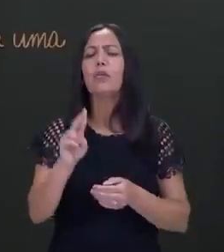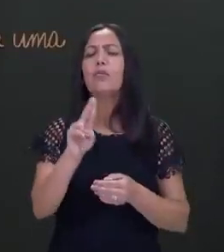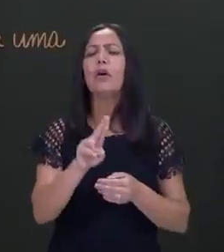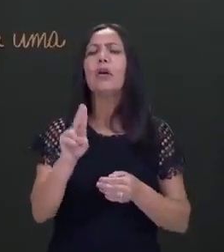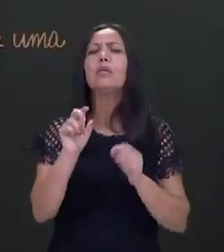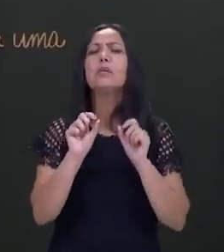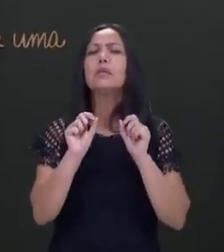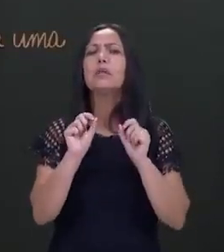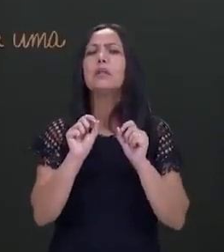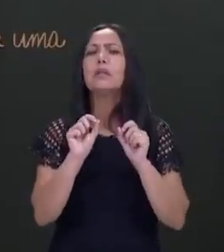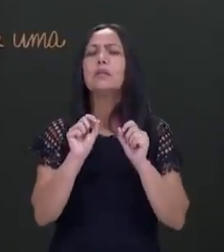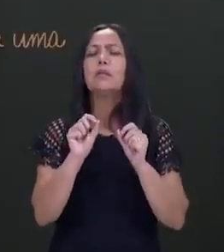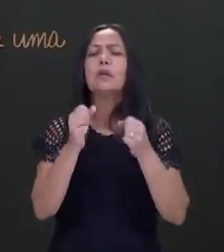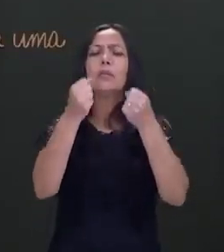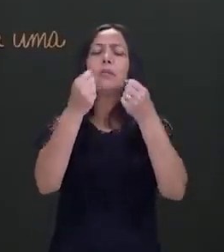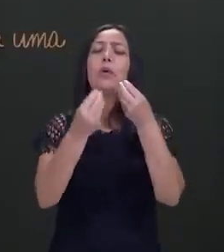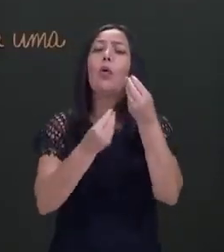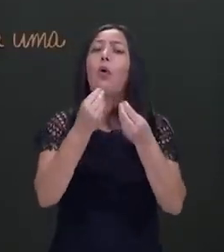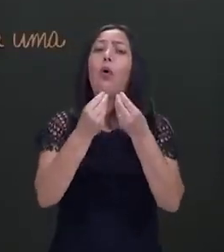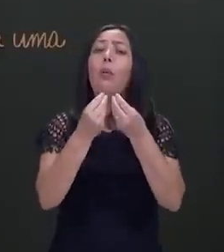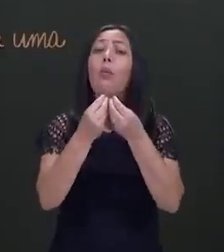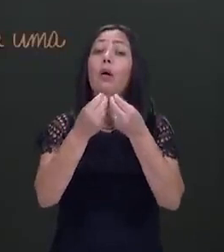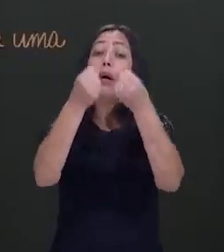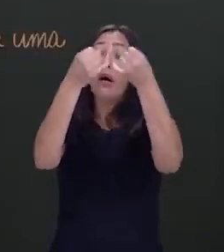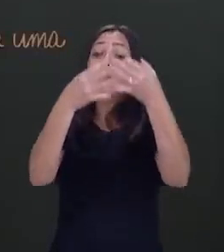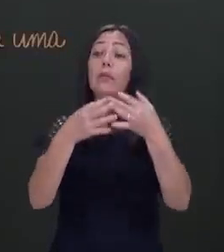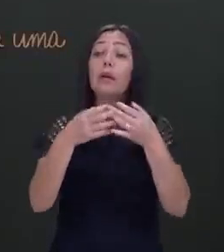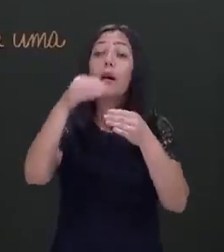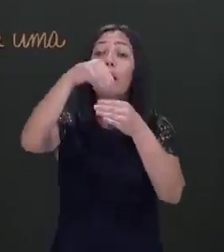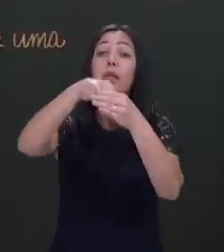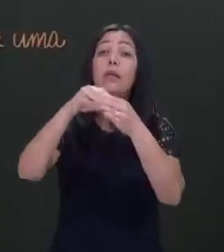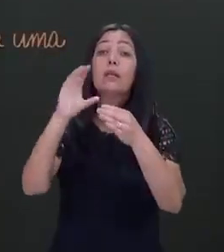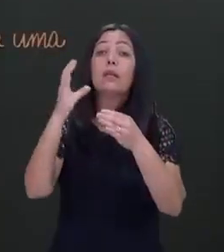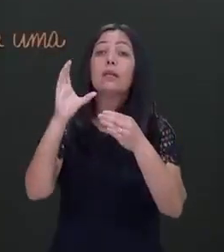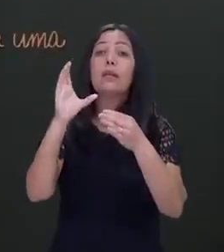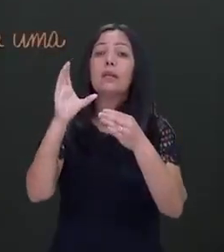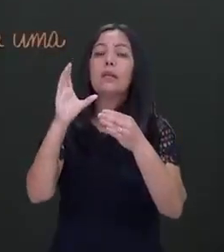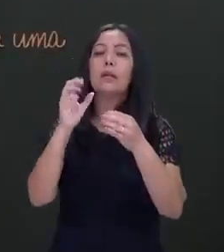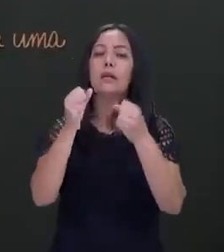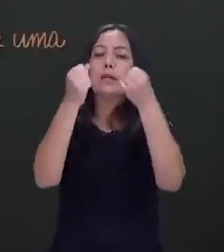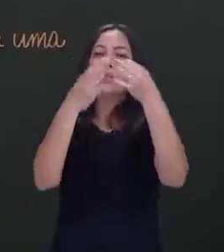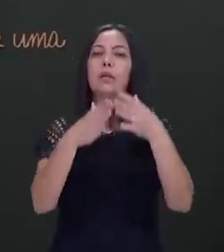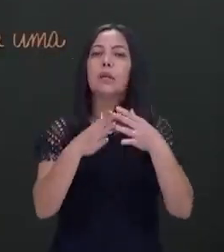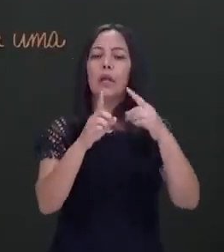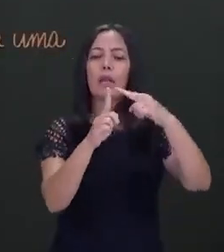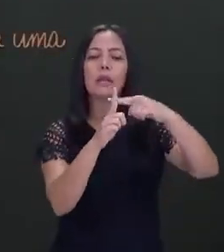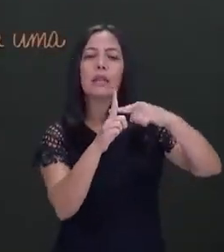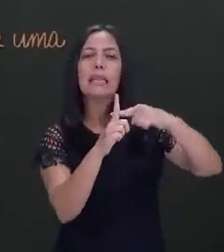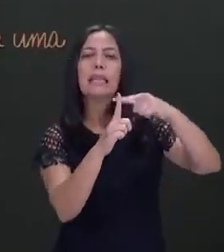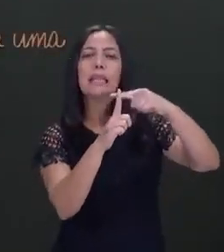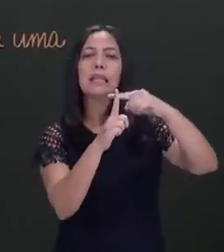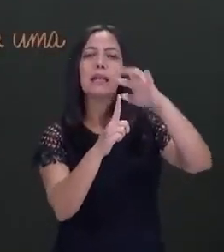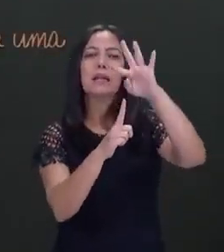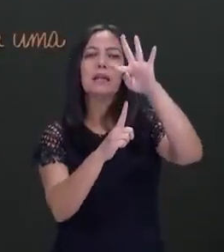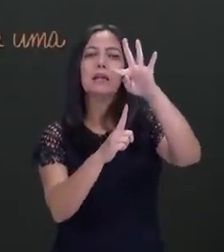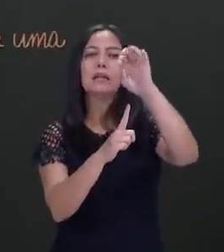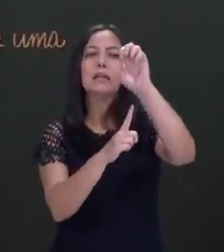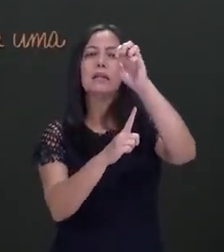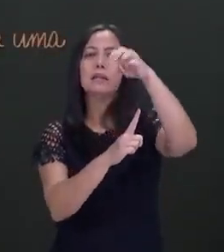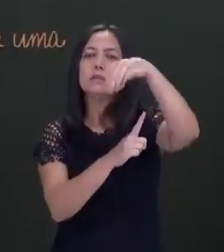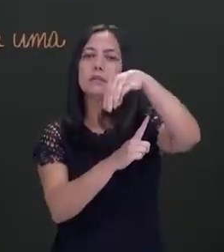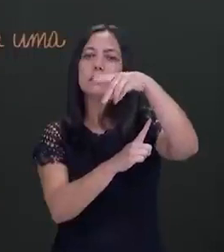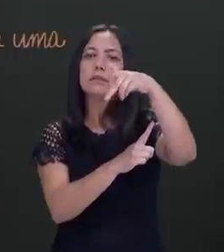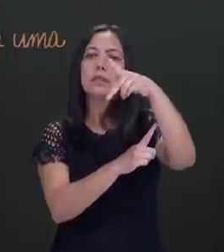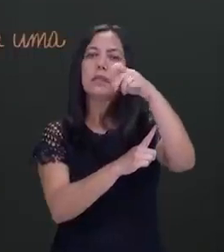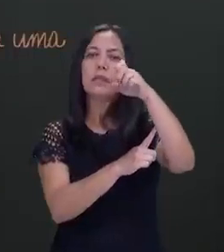eu vou usar de forma científica para tratar dessa temática? Eu vou falar de temperatura. E temperatura,